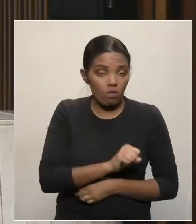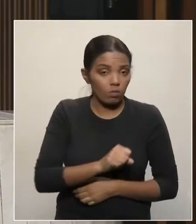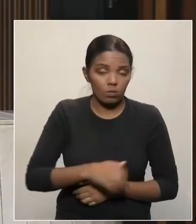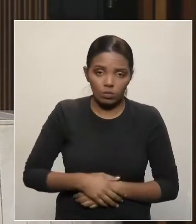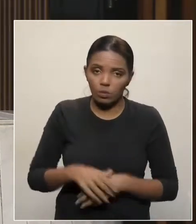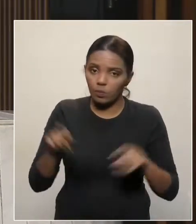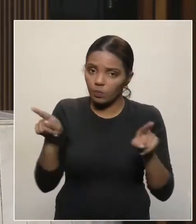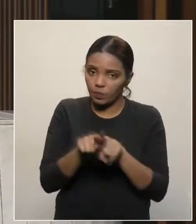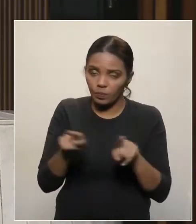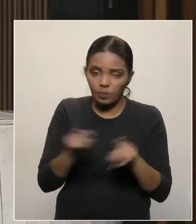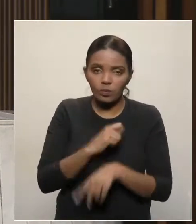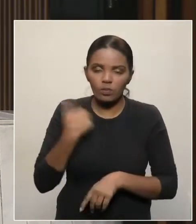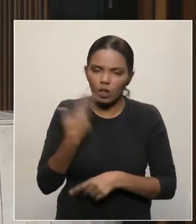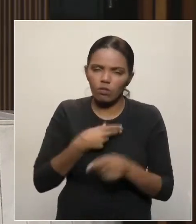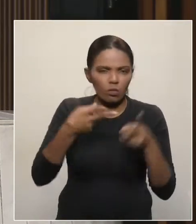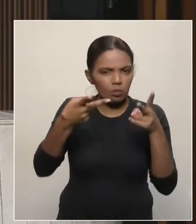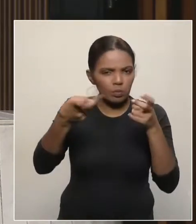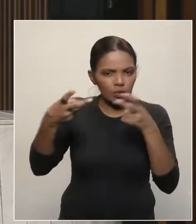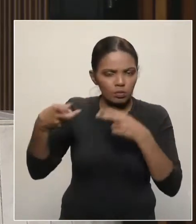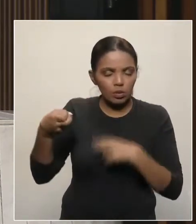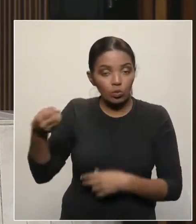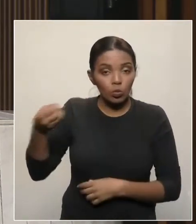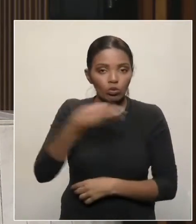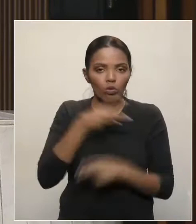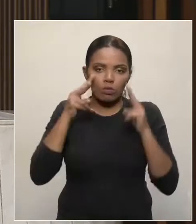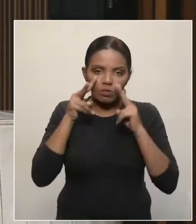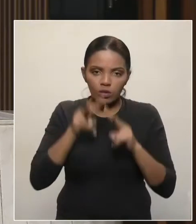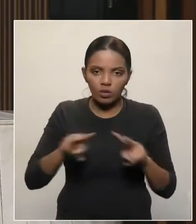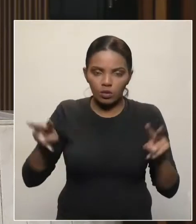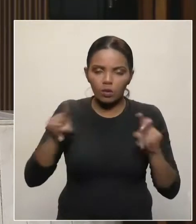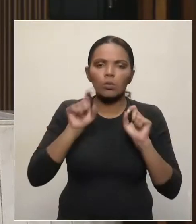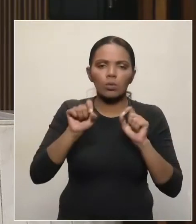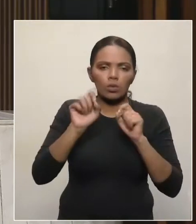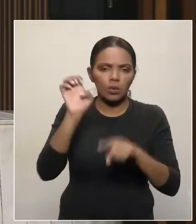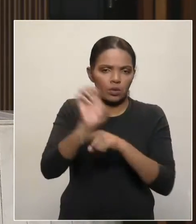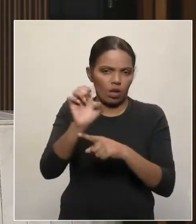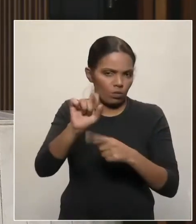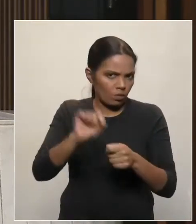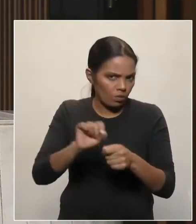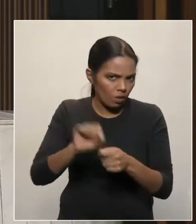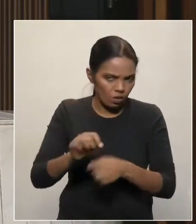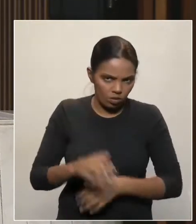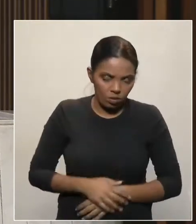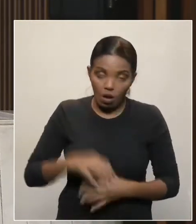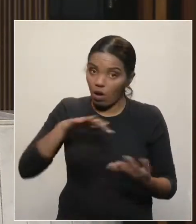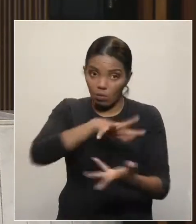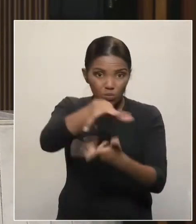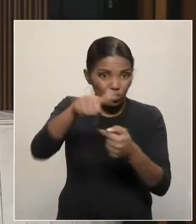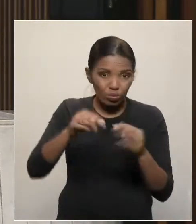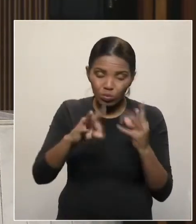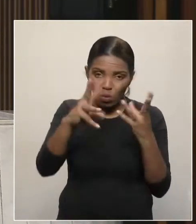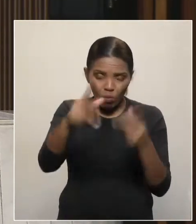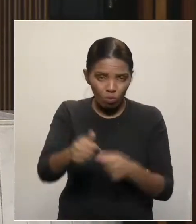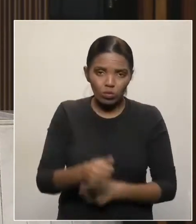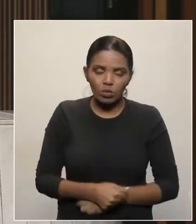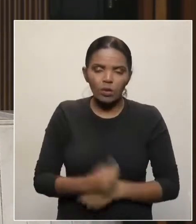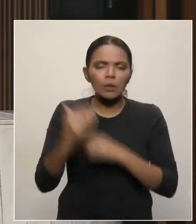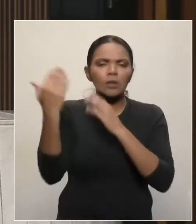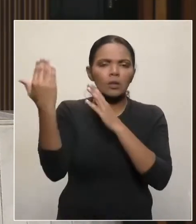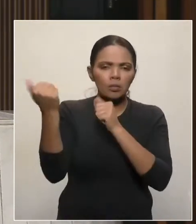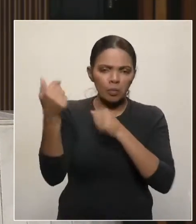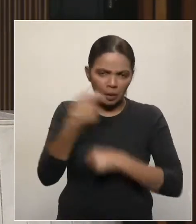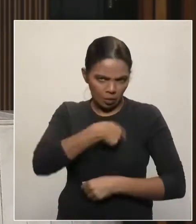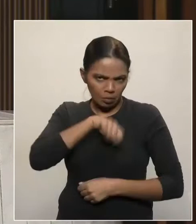A crise vai fazer a gente ter uma visão renovada da função do Estado. Isso é mundial. A Espanha